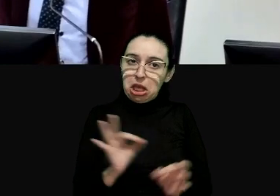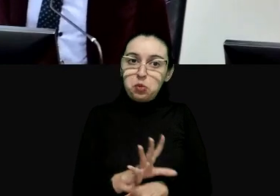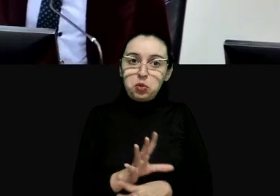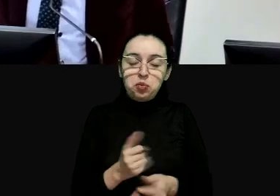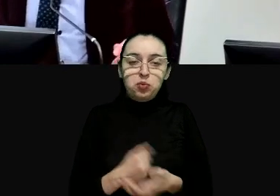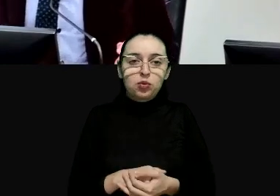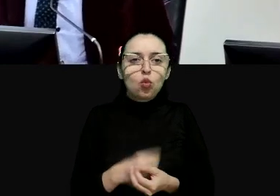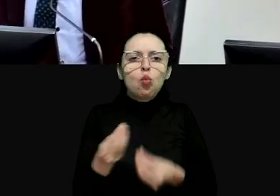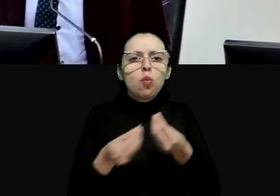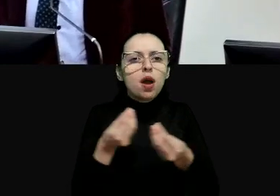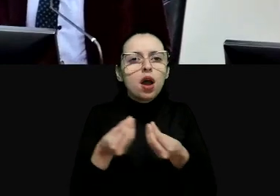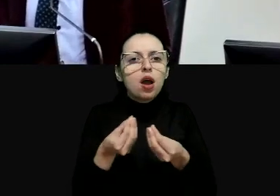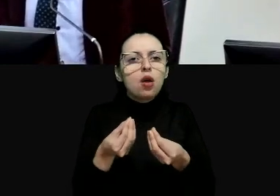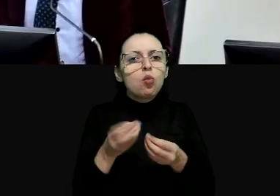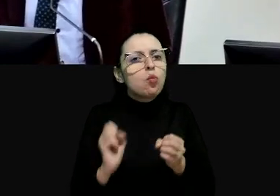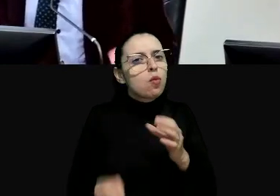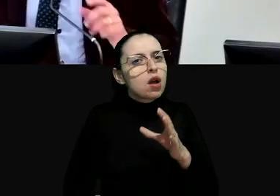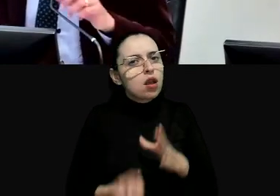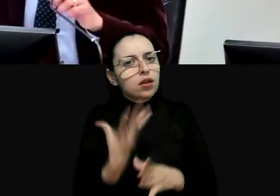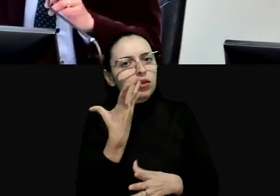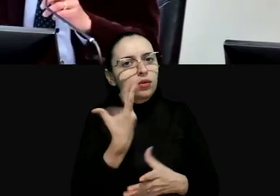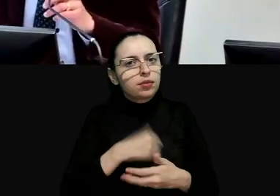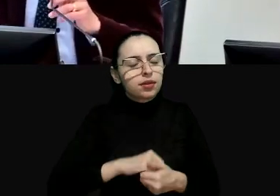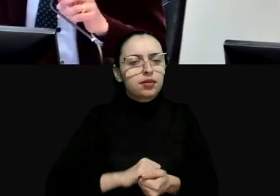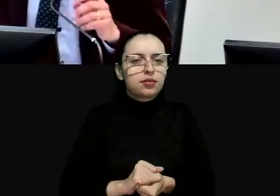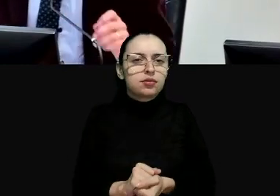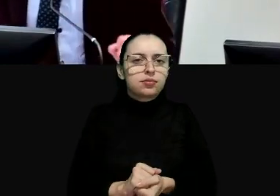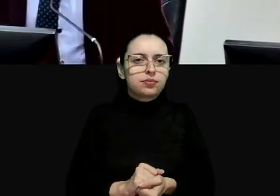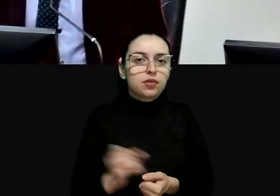qual é a inovação